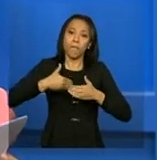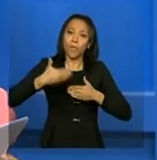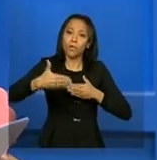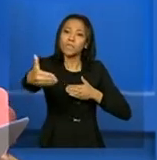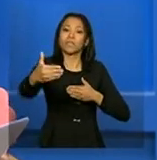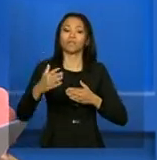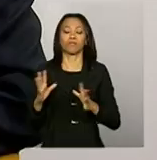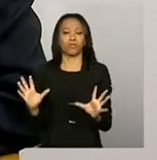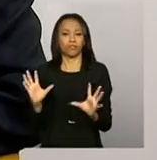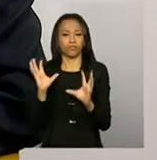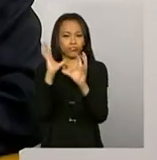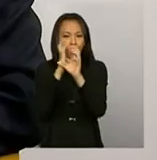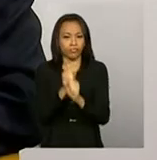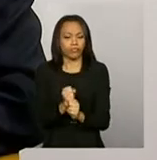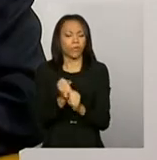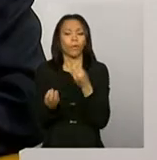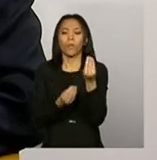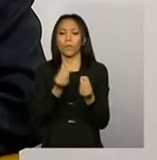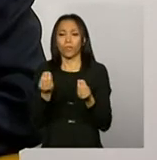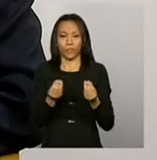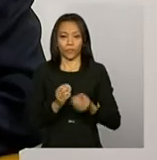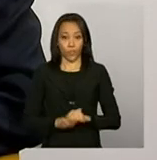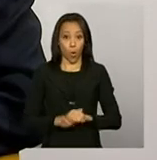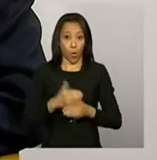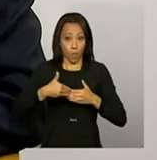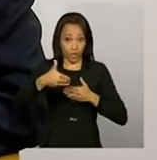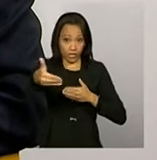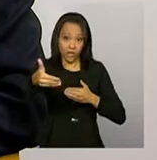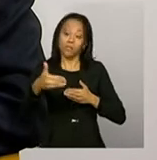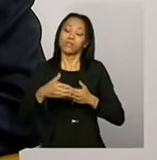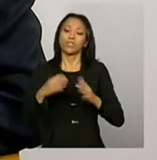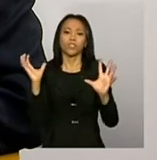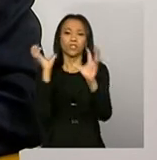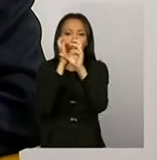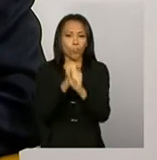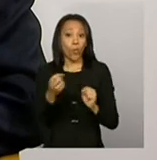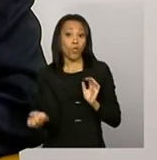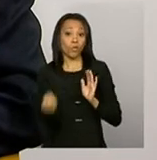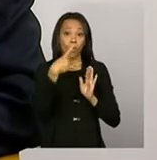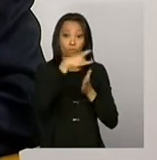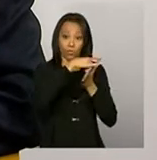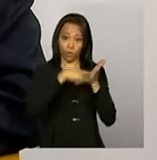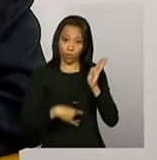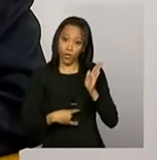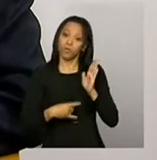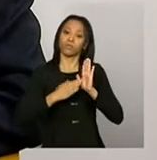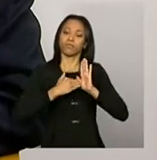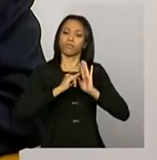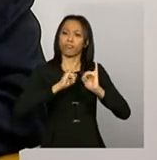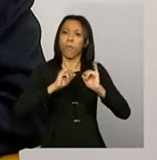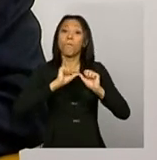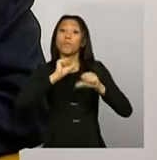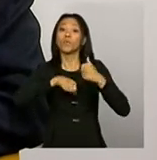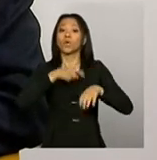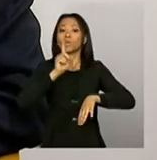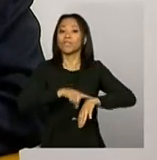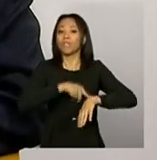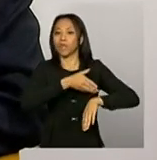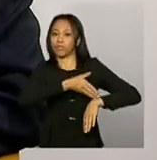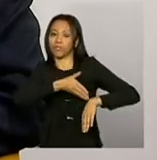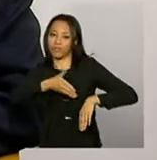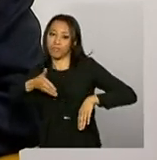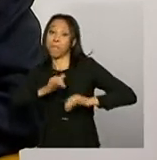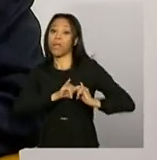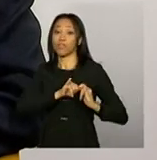portaria? Olha, o processo de prestação de contas, basicamente, com a nova portaria, mudou os prazos para informar o